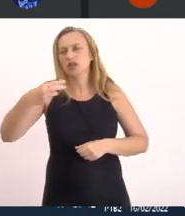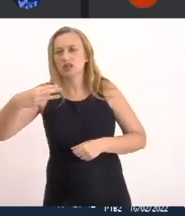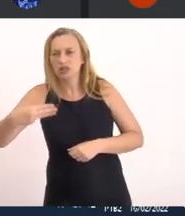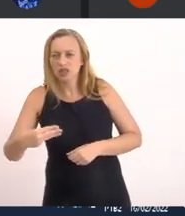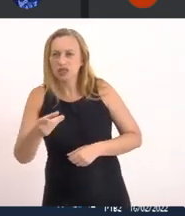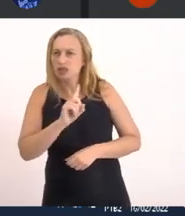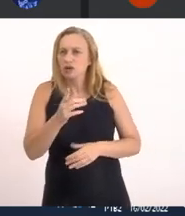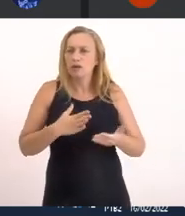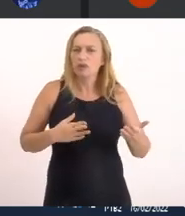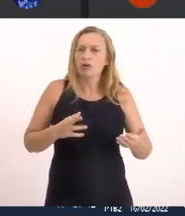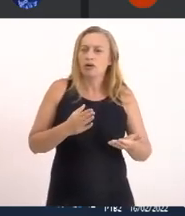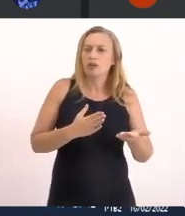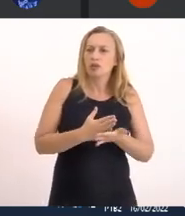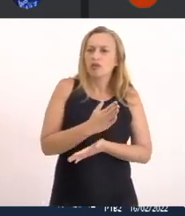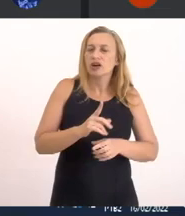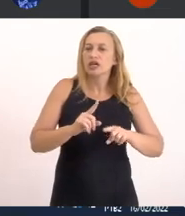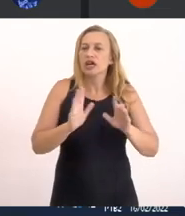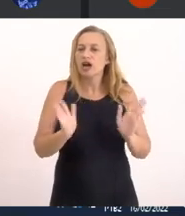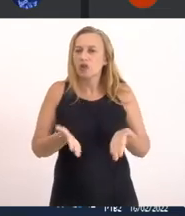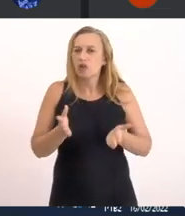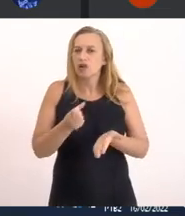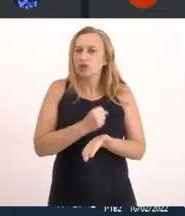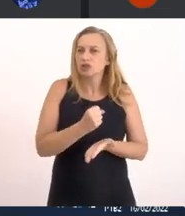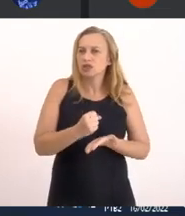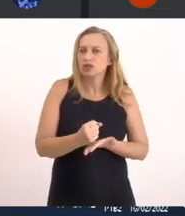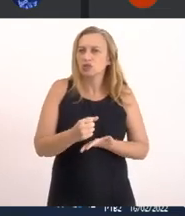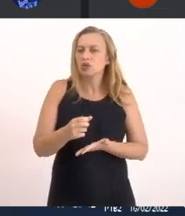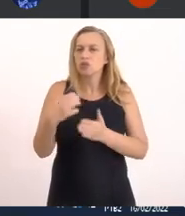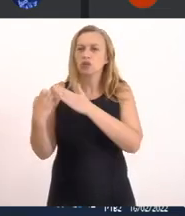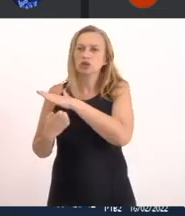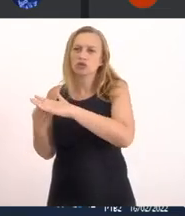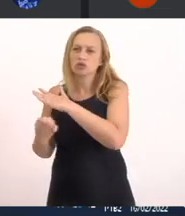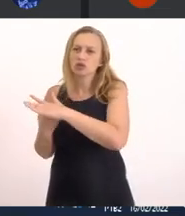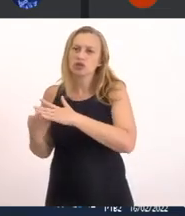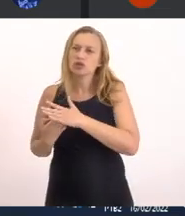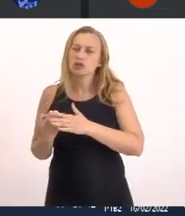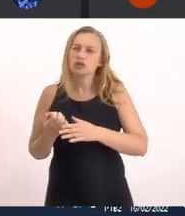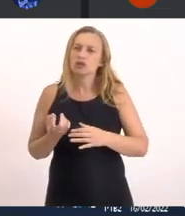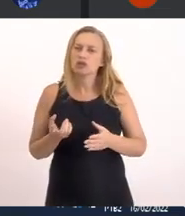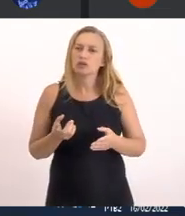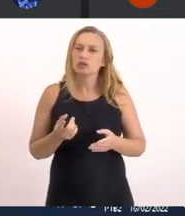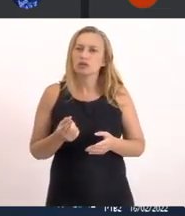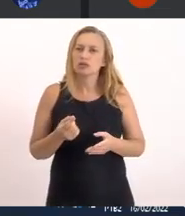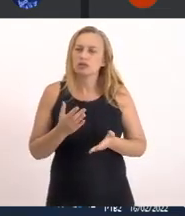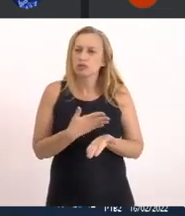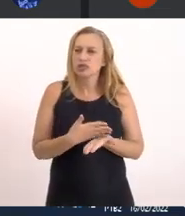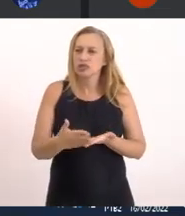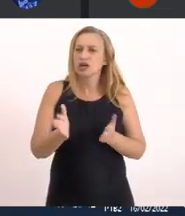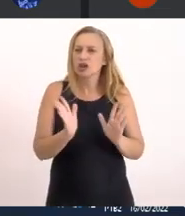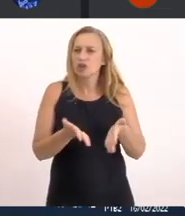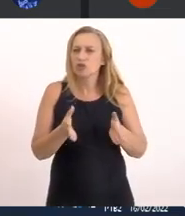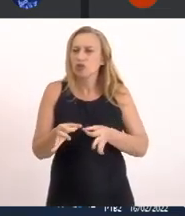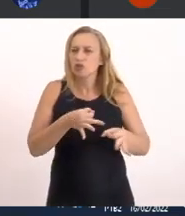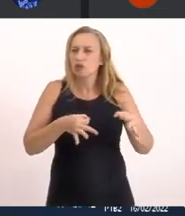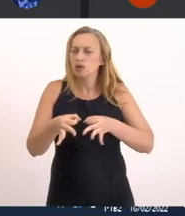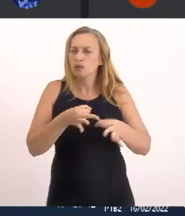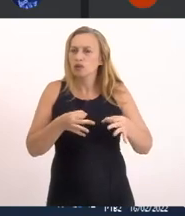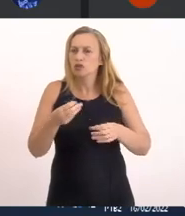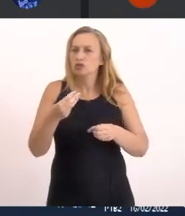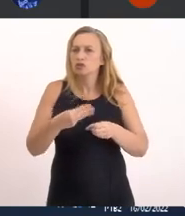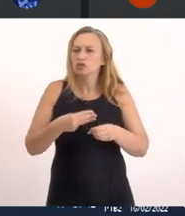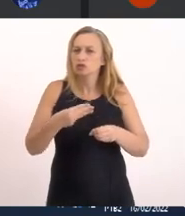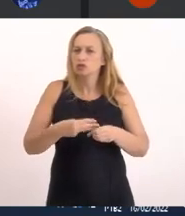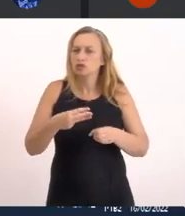E agora A gente contratou Uma empresa De consultoria E vamos dar início Agora ao plano Municipal de saneamento